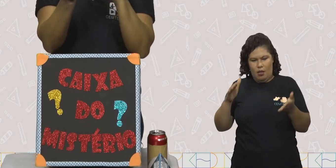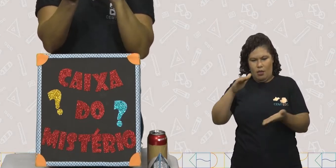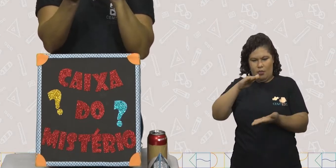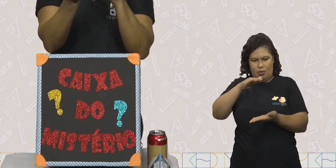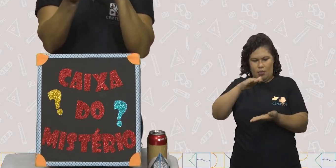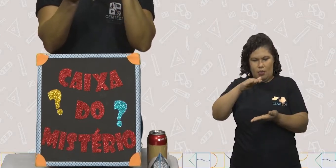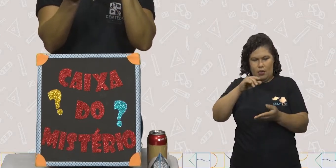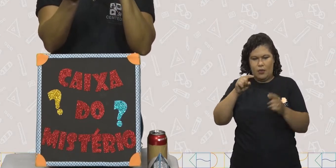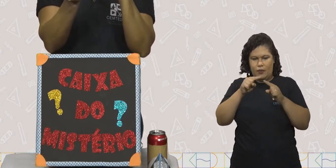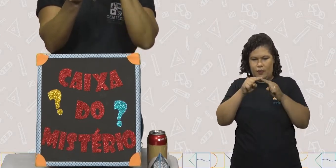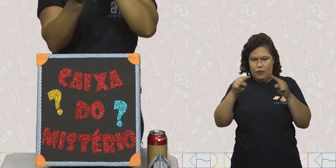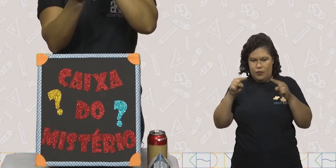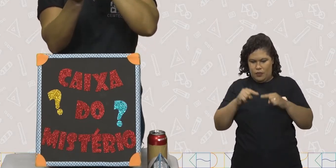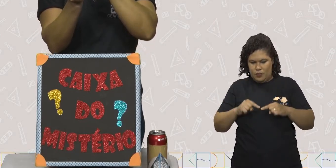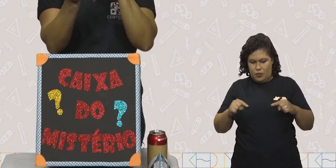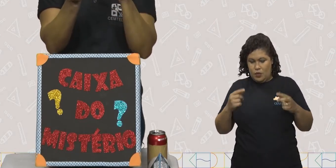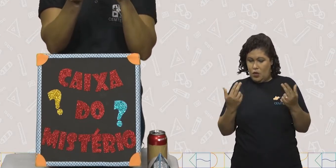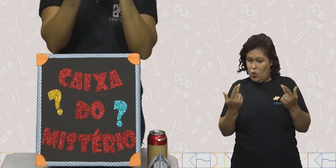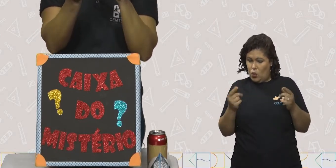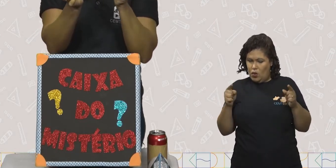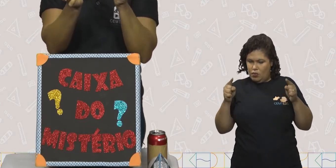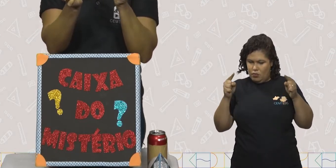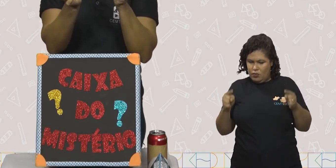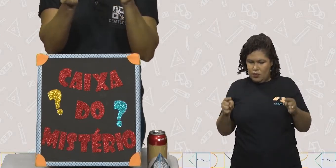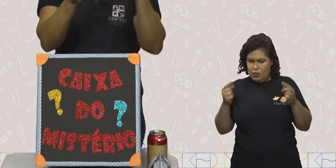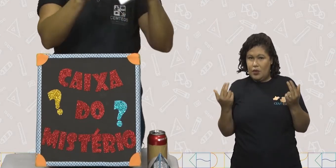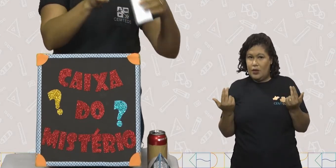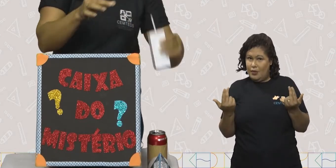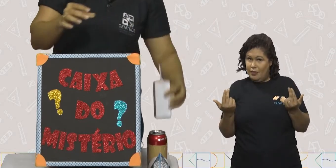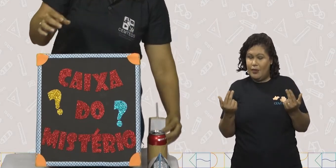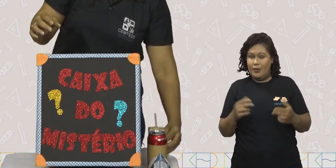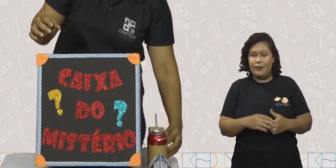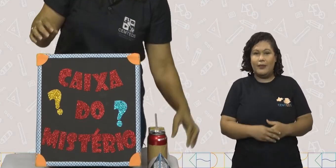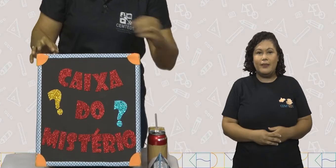iguais e mais dois lados iguais.